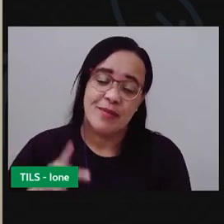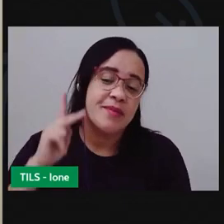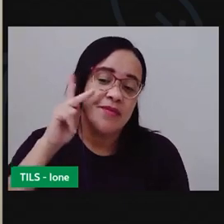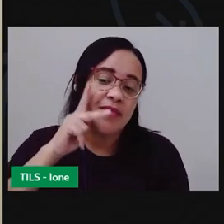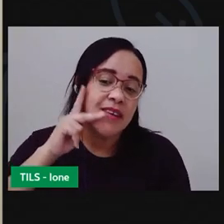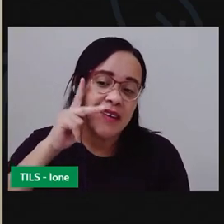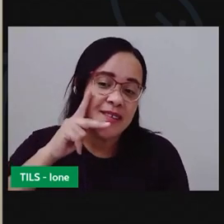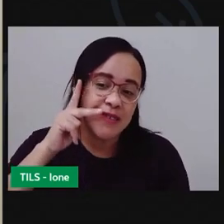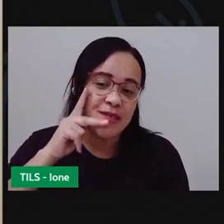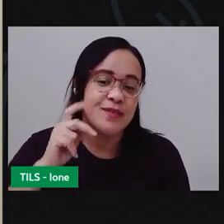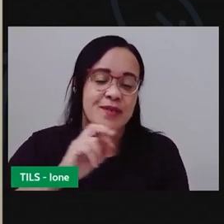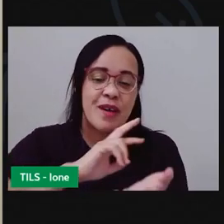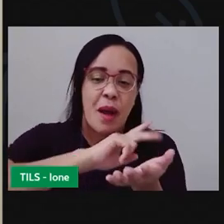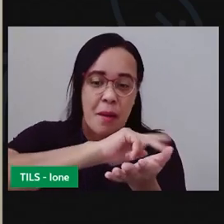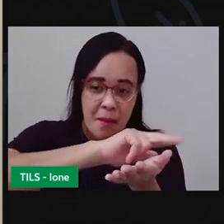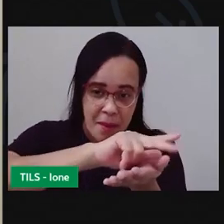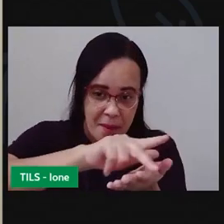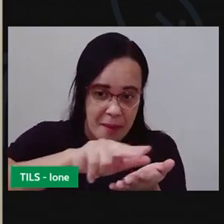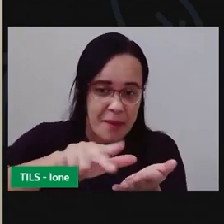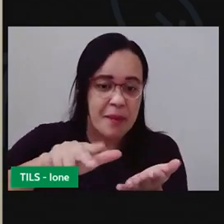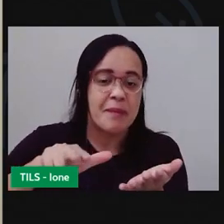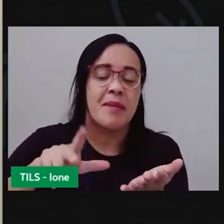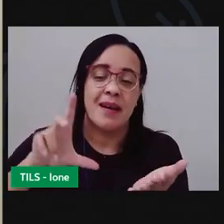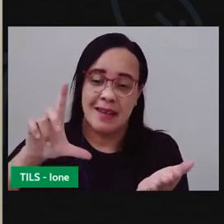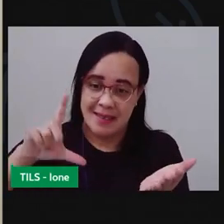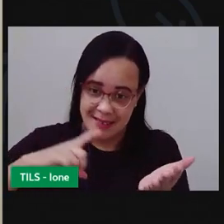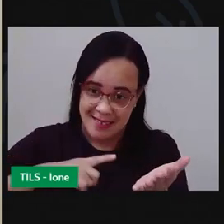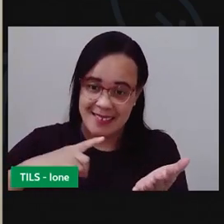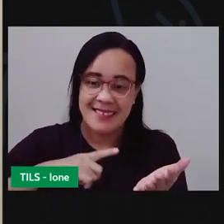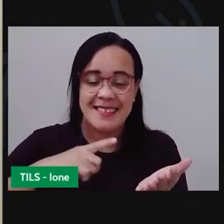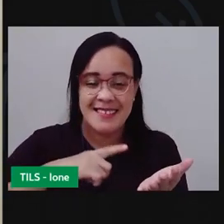pepino tenho aqui algumas folhas de